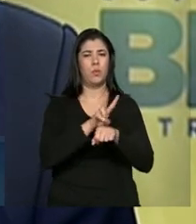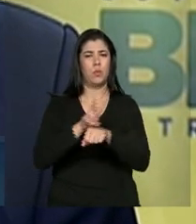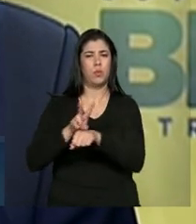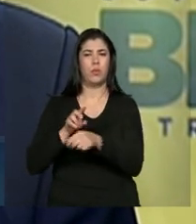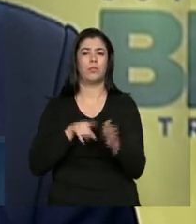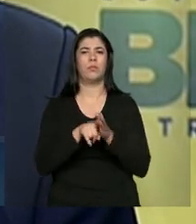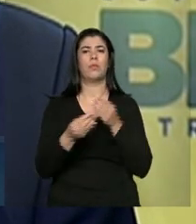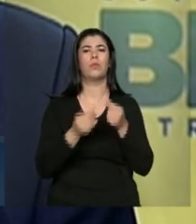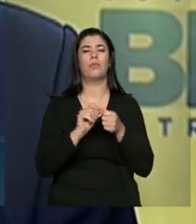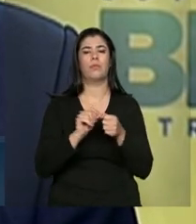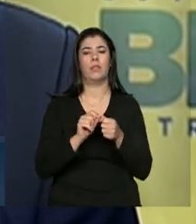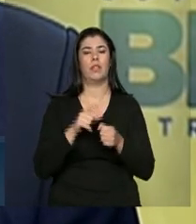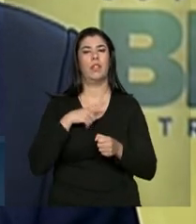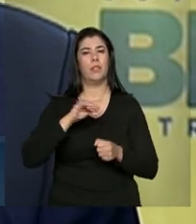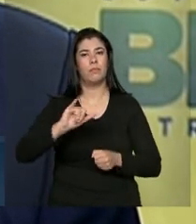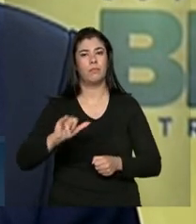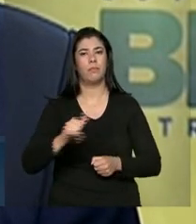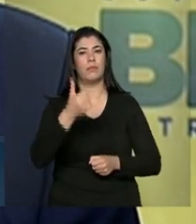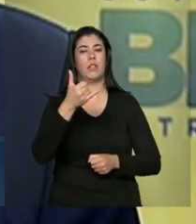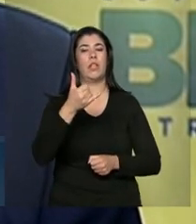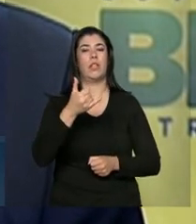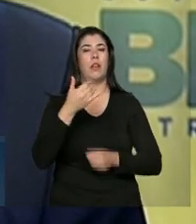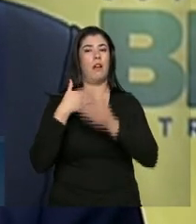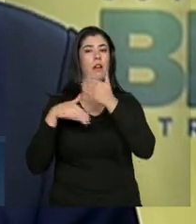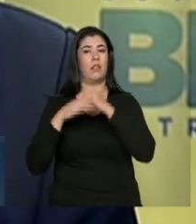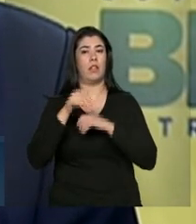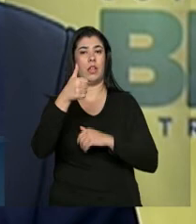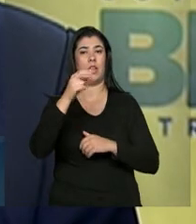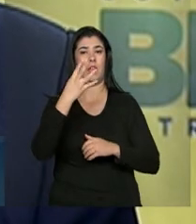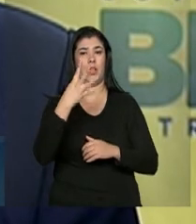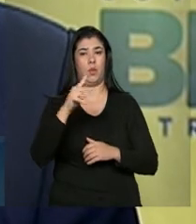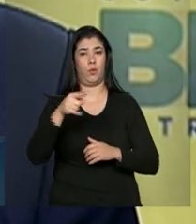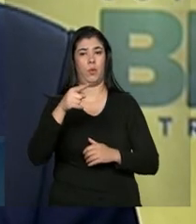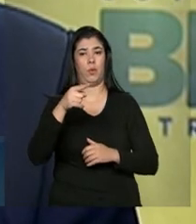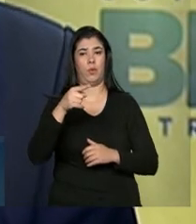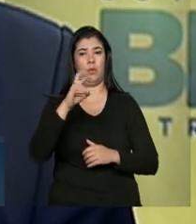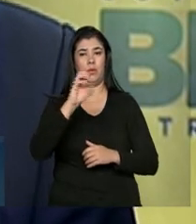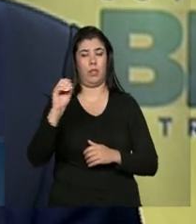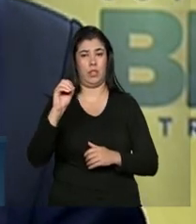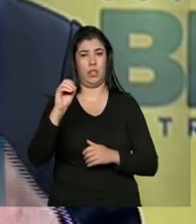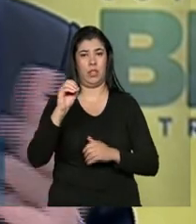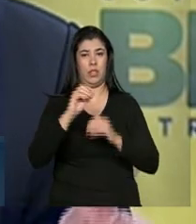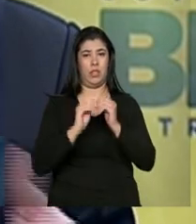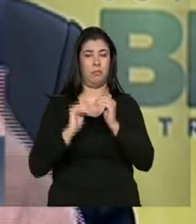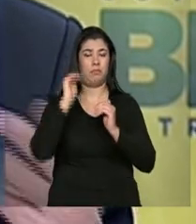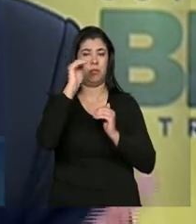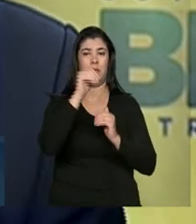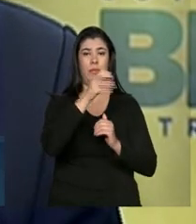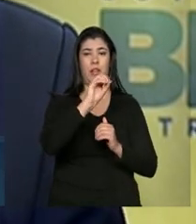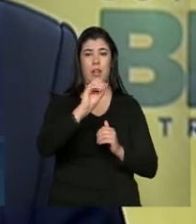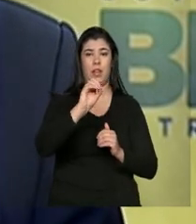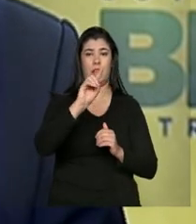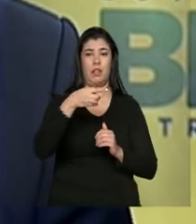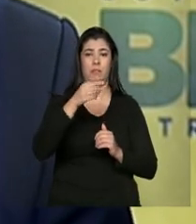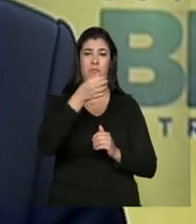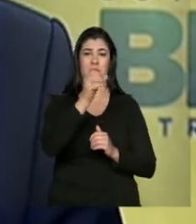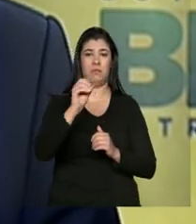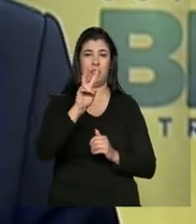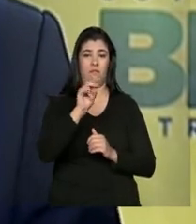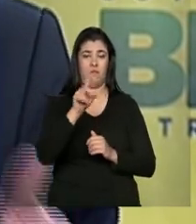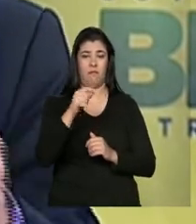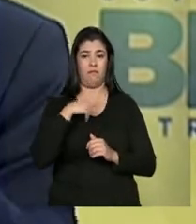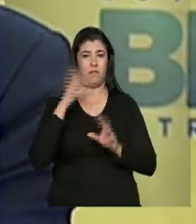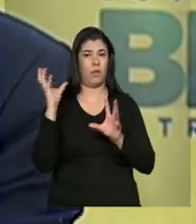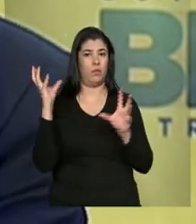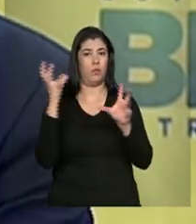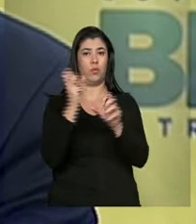nítida de 14.500 versus 10.600. Ou se quiserem, tudo isso se soma, tudo isso é positivo.